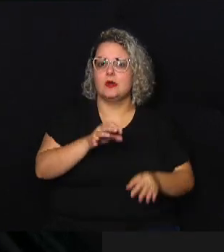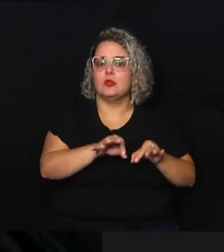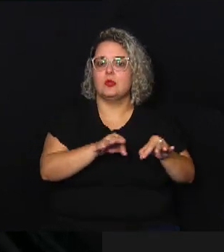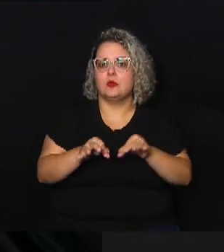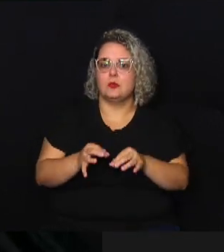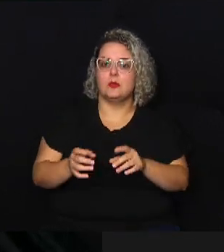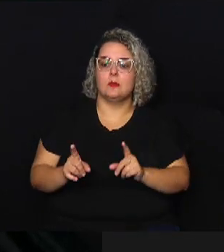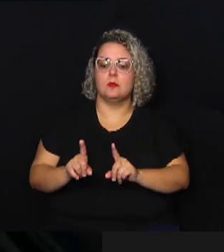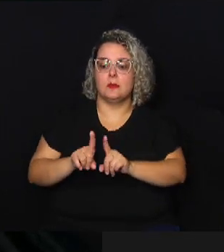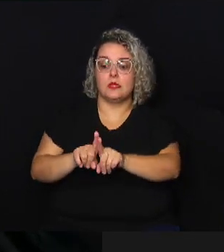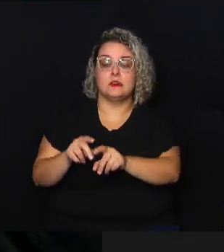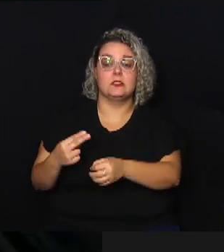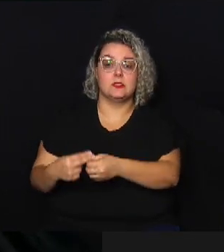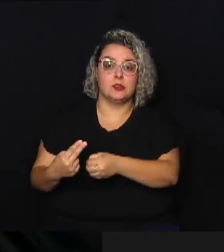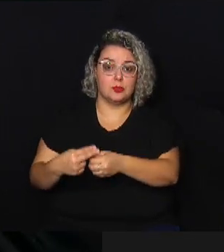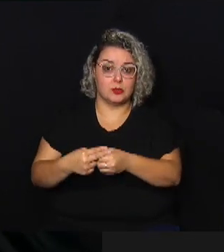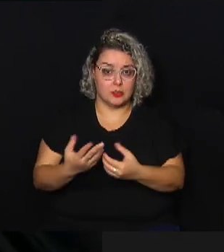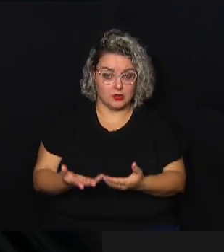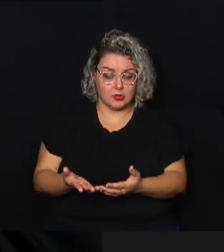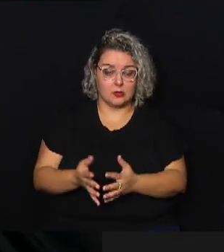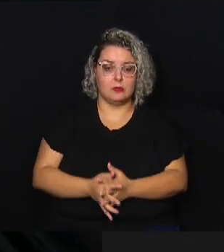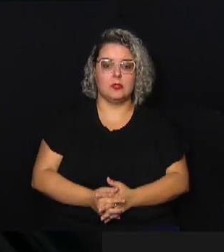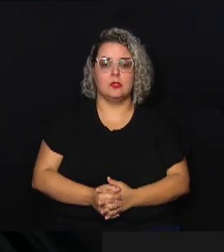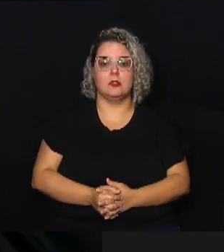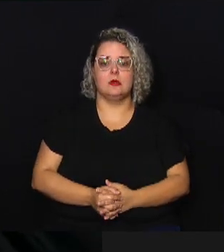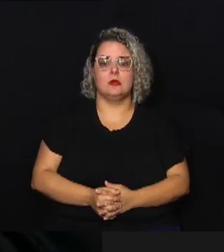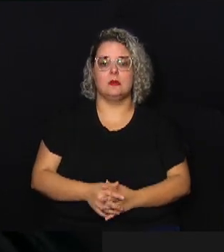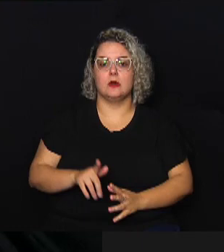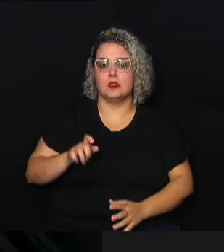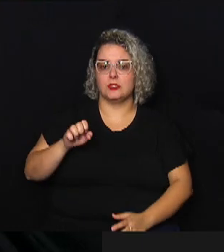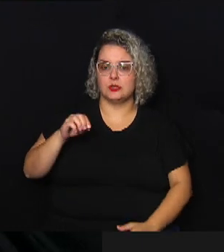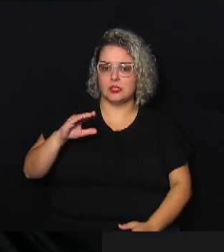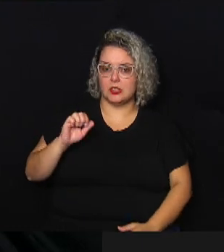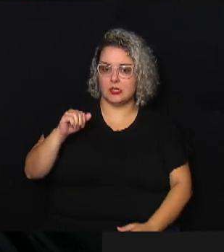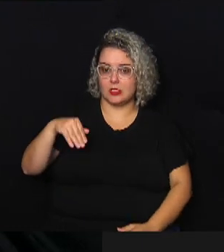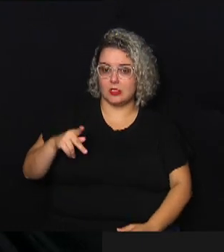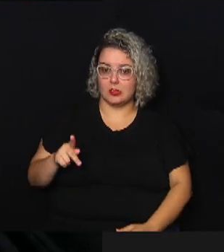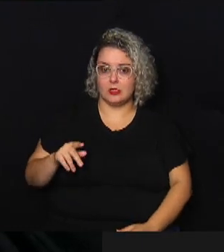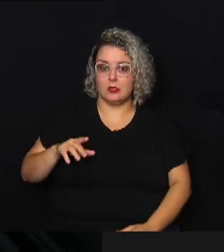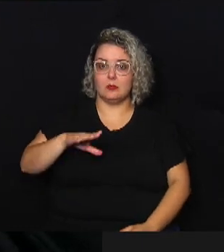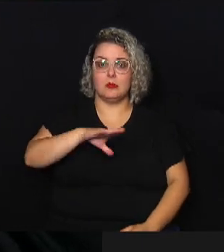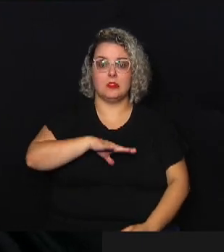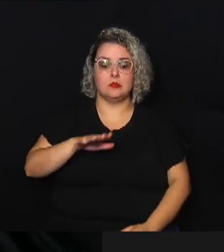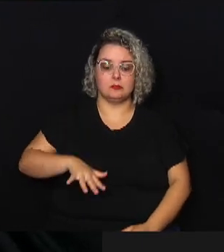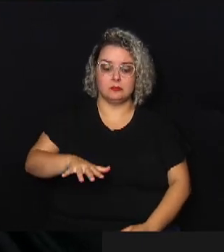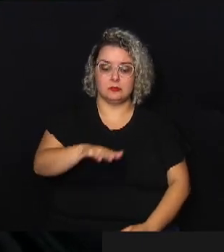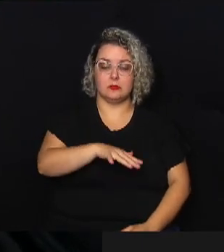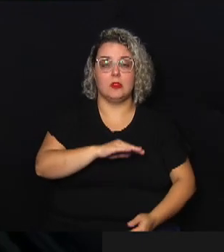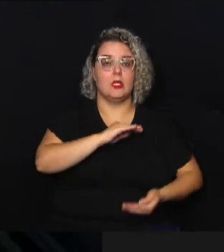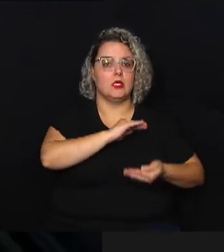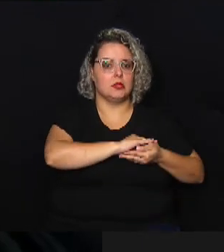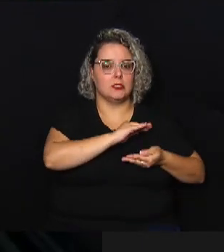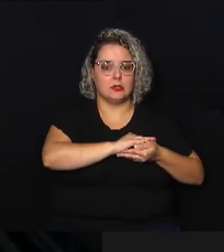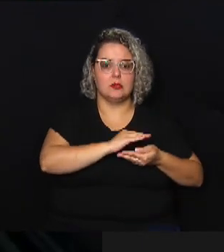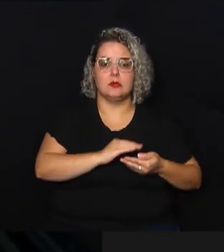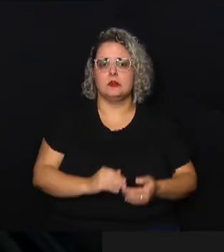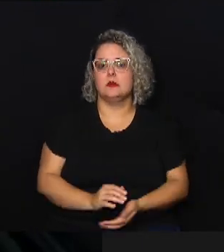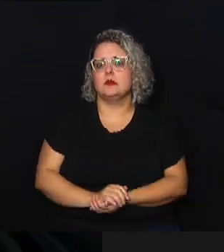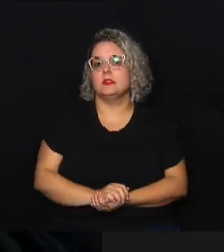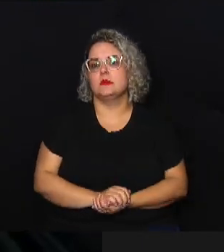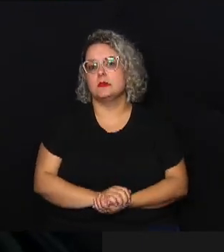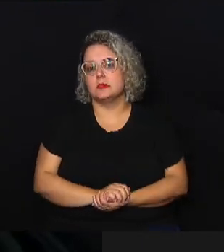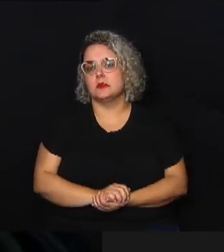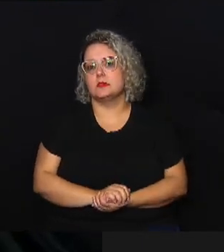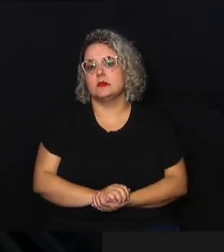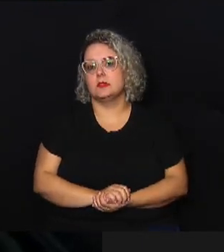Unicamp com a Gencamp e os municípios aqui da região a defesa civil sobretudo que